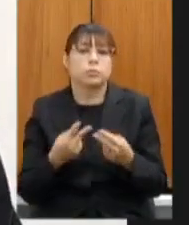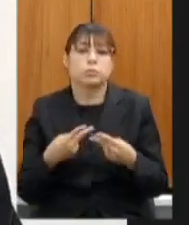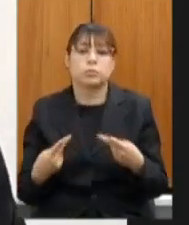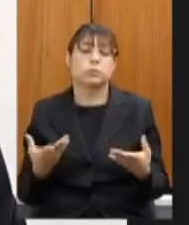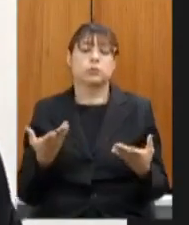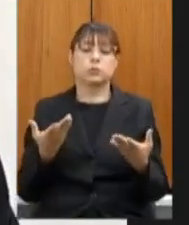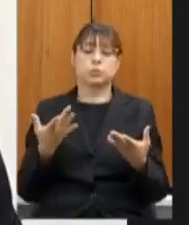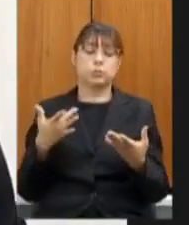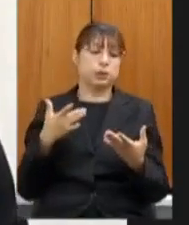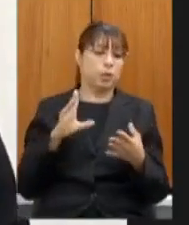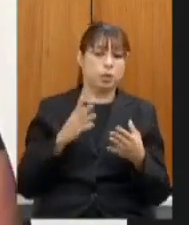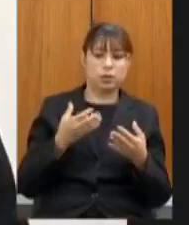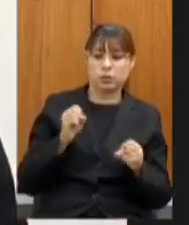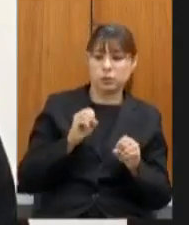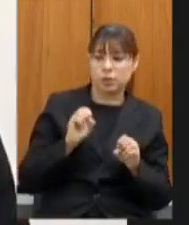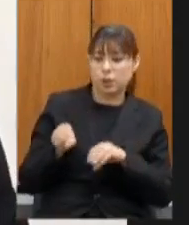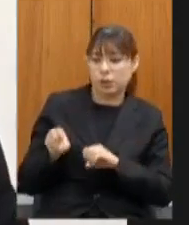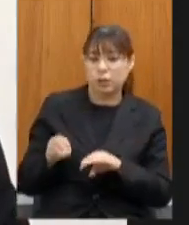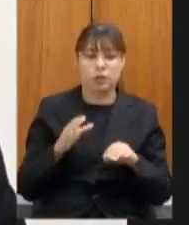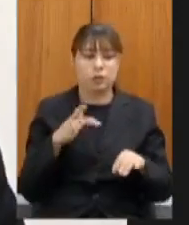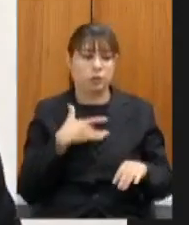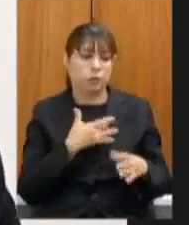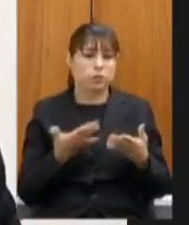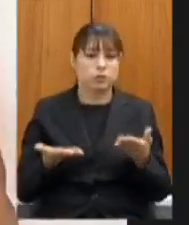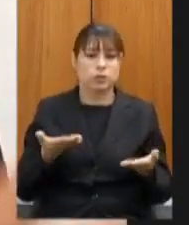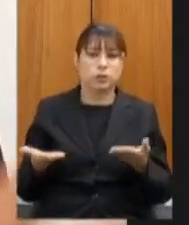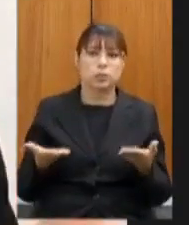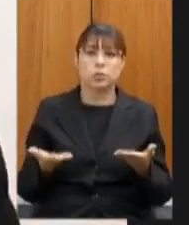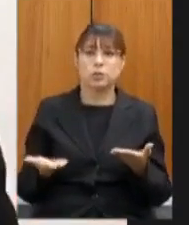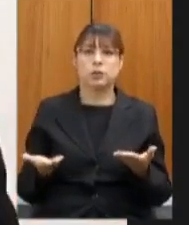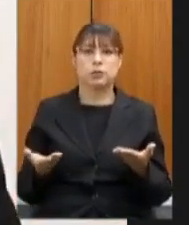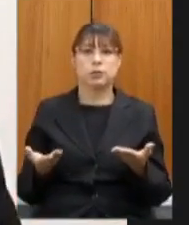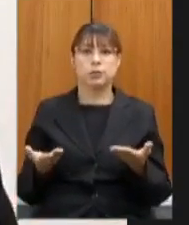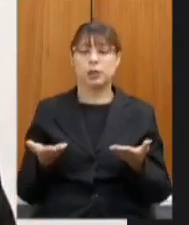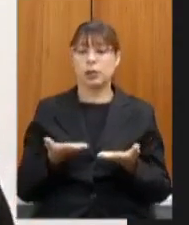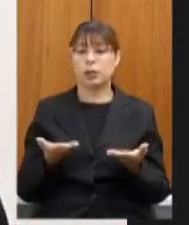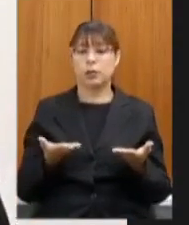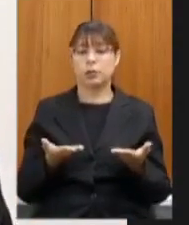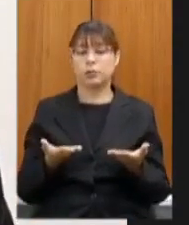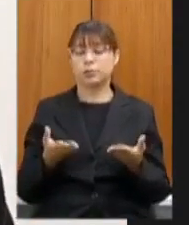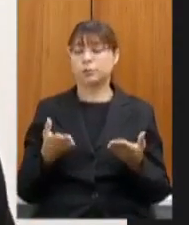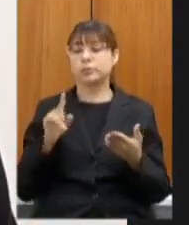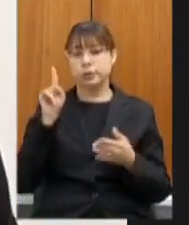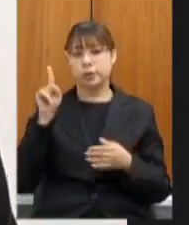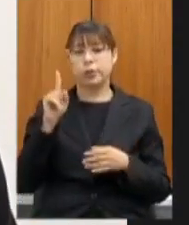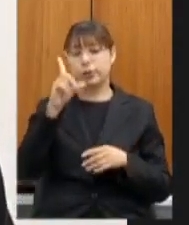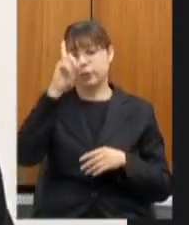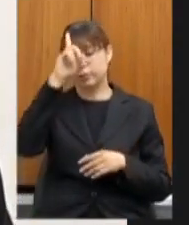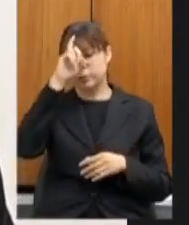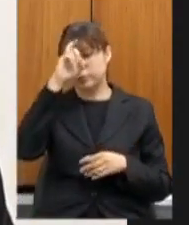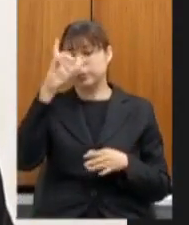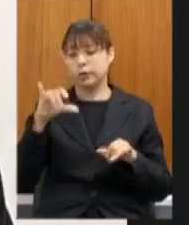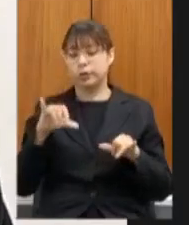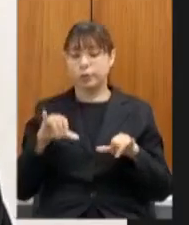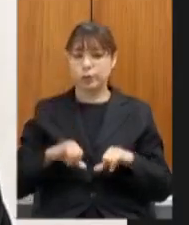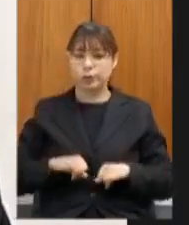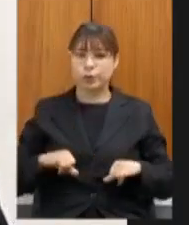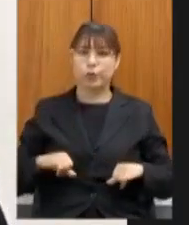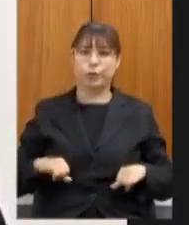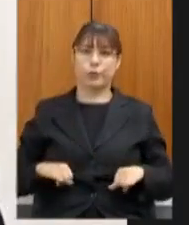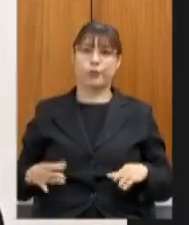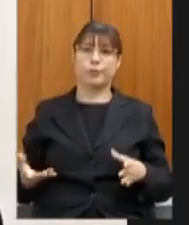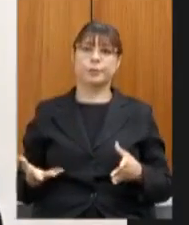se é saúde ou se educação e ficando no limbo o fato é que está no limbo hoje o hospital universitário sofrendo e aí